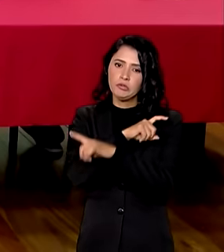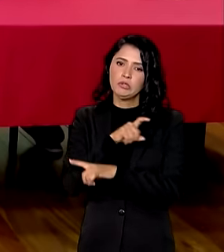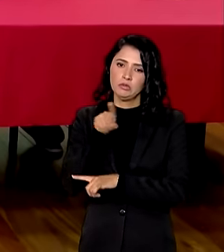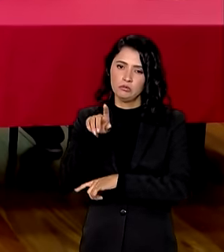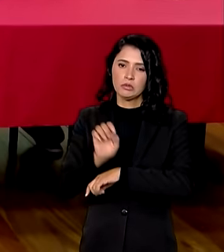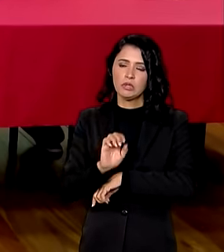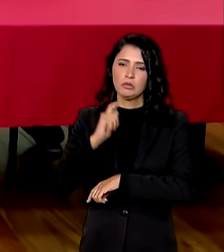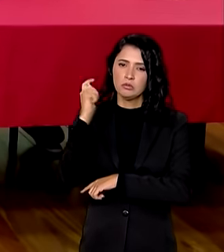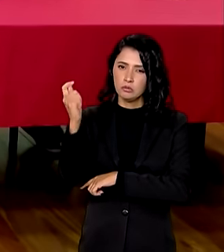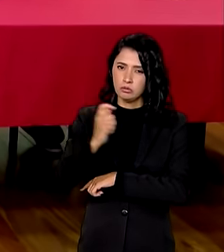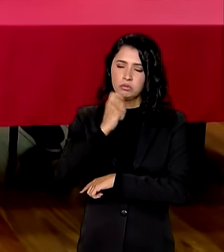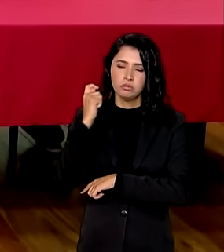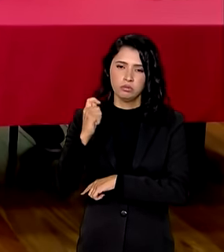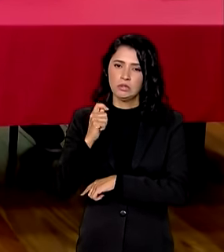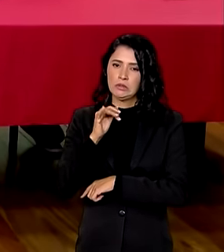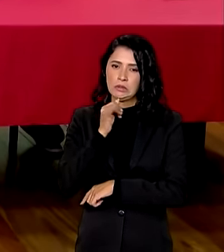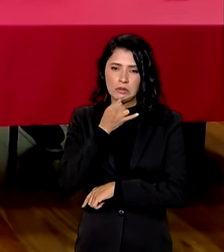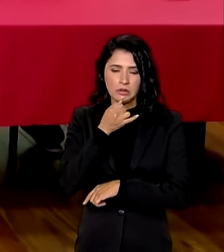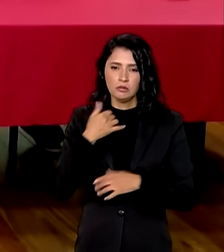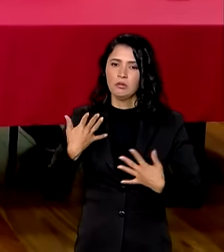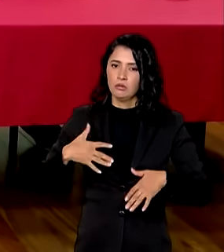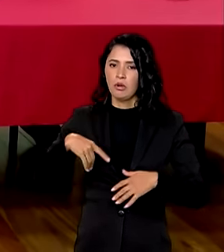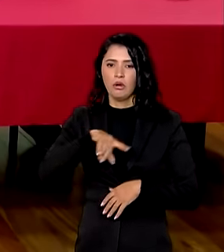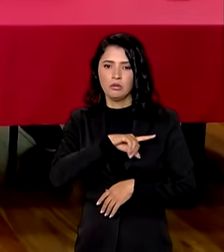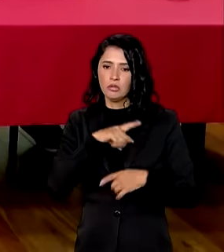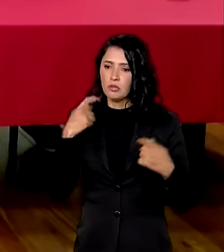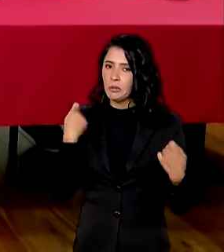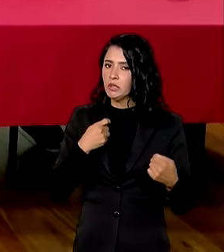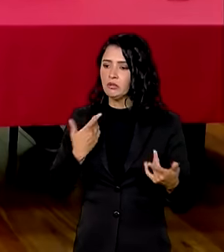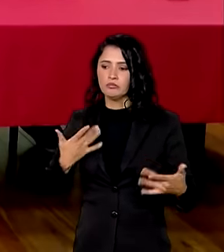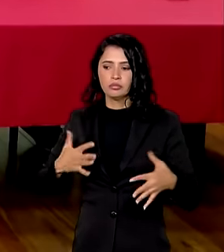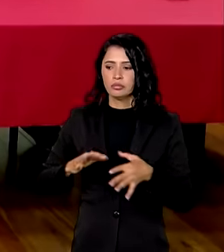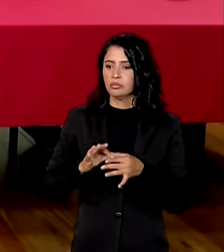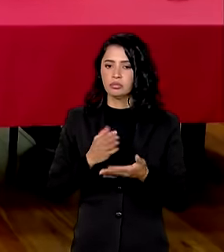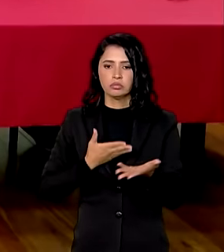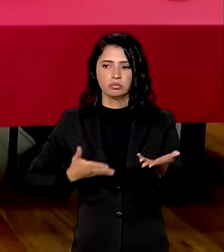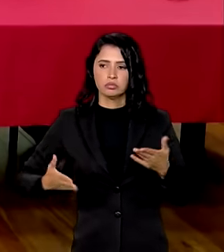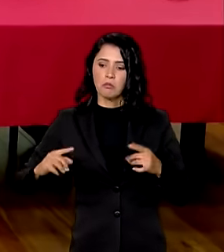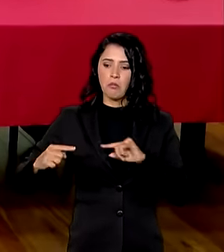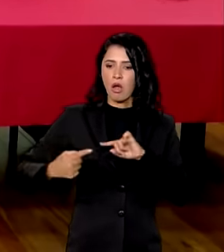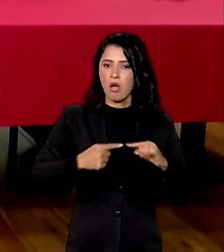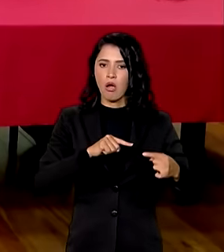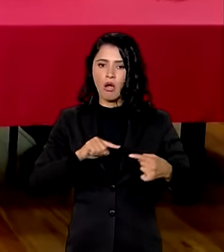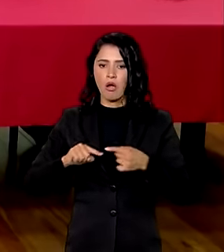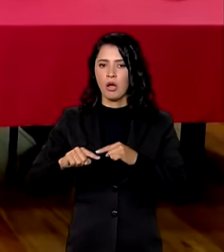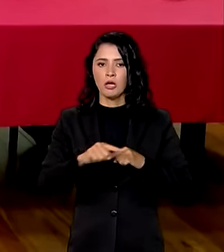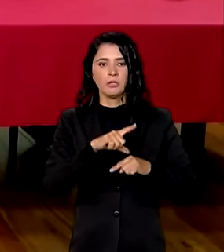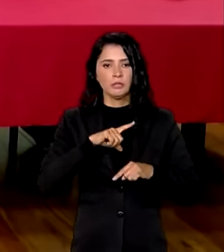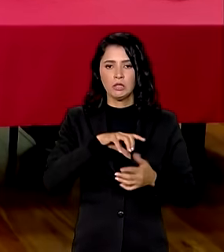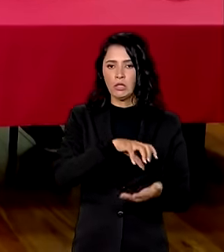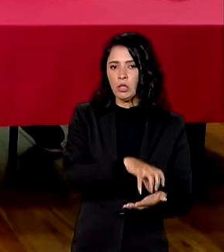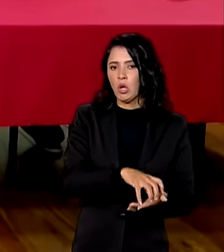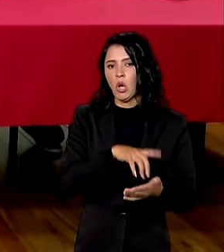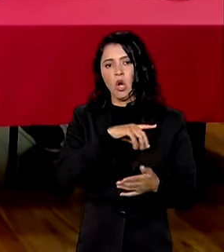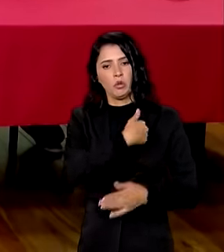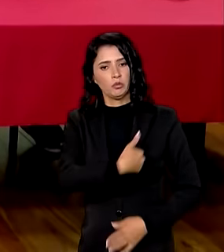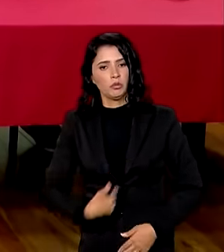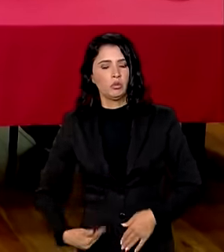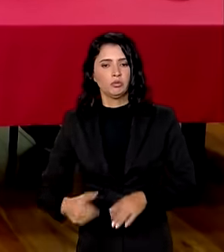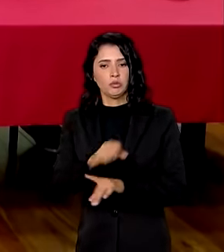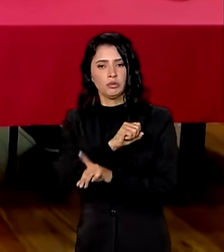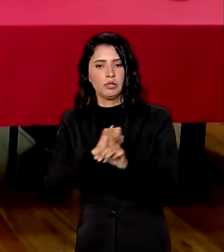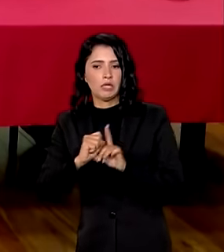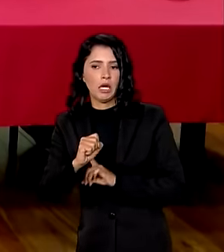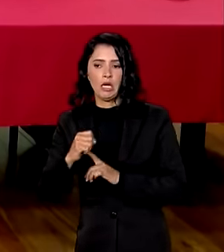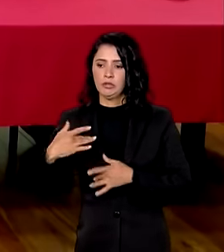do Rio Grande do Sul, que nós precisamos ter uma grande sinergia entre órgãos públicos, privados, sociedade, voluntariado,